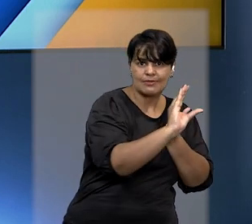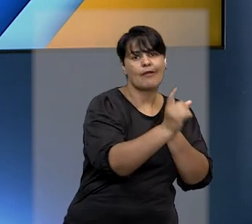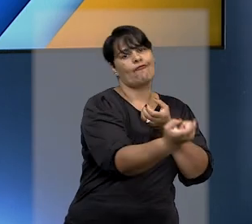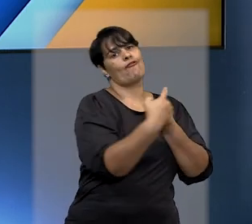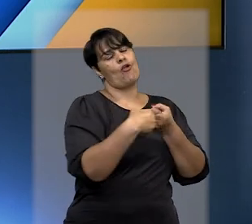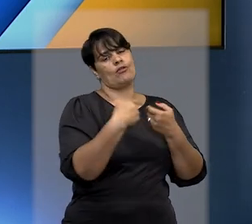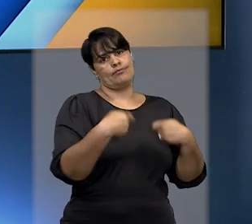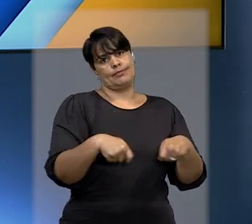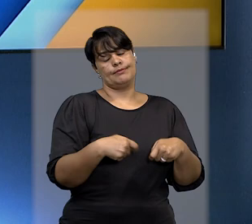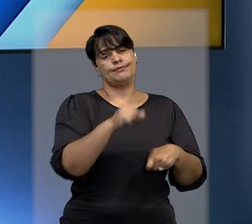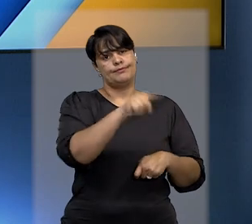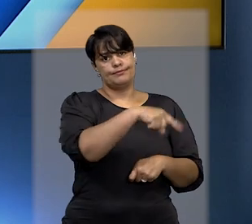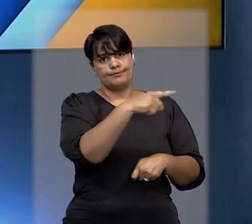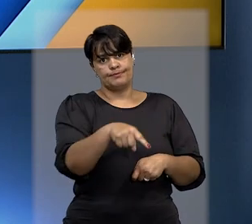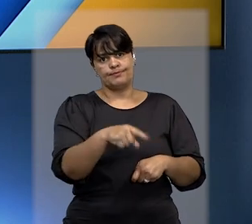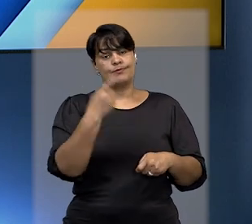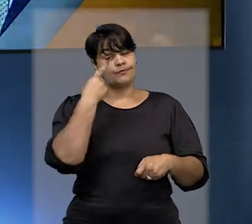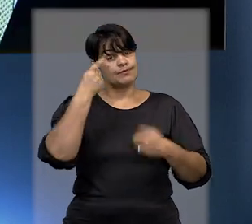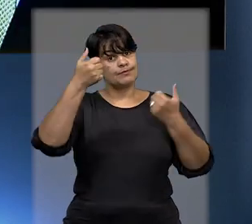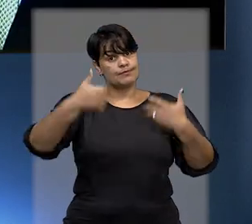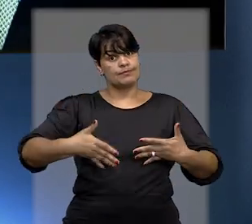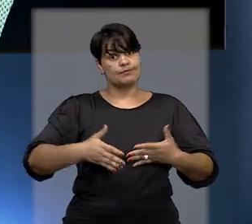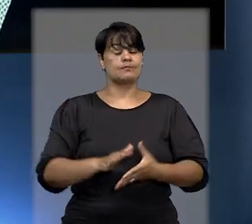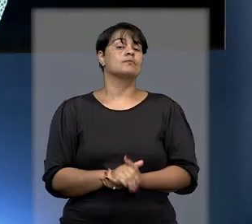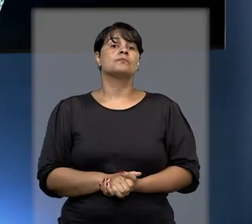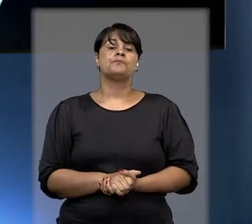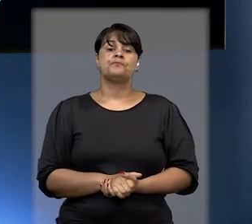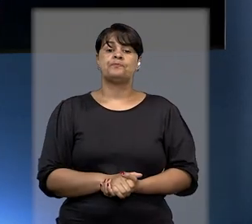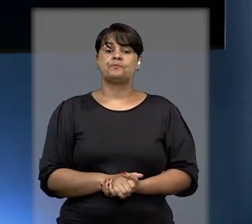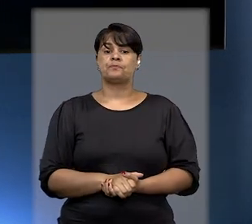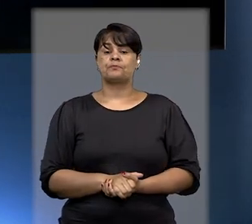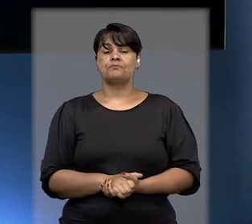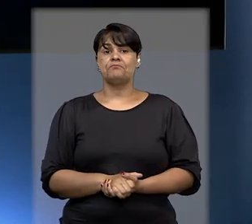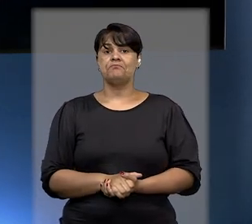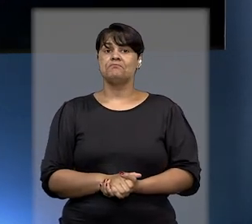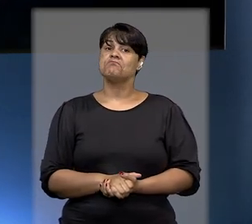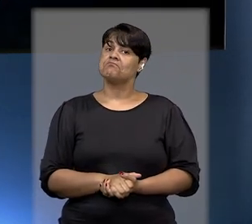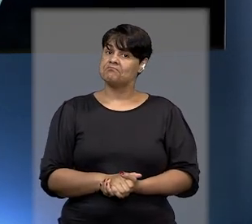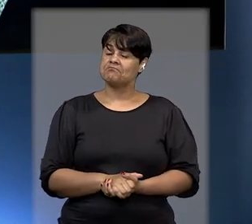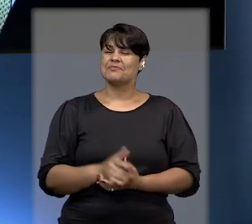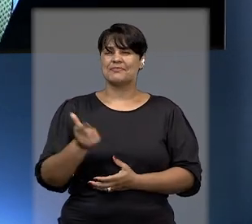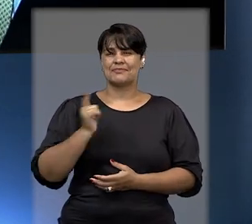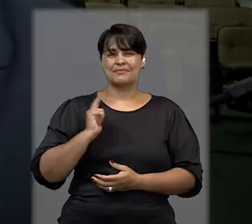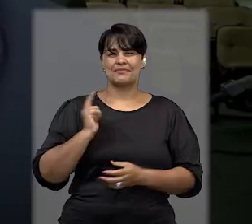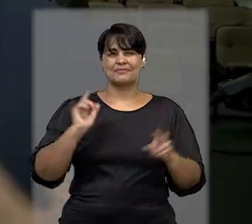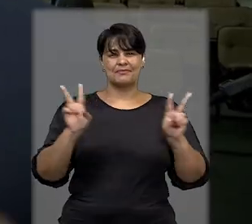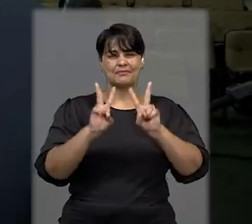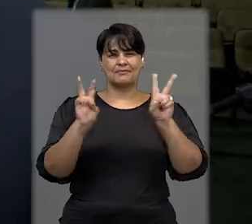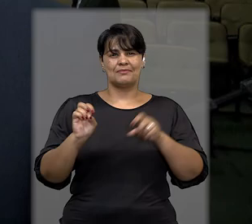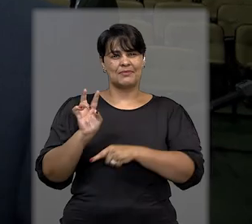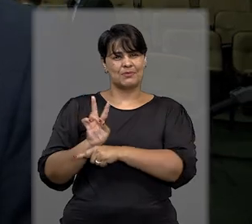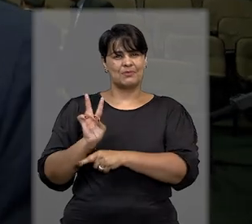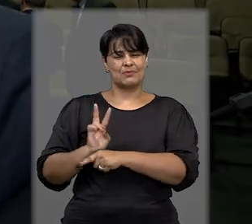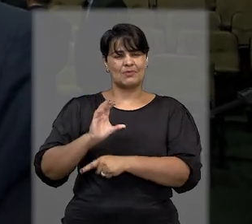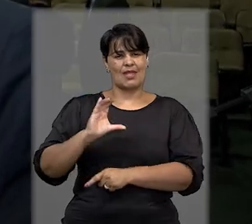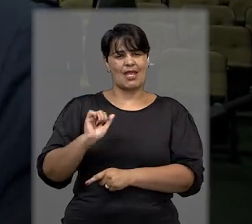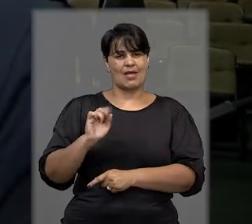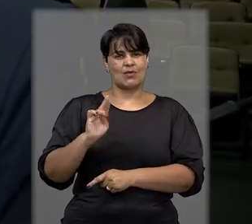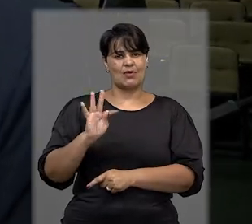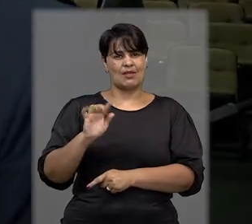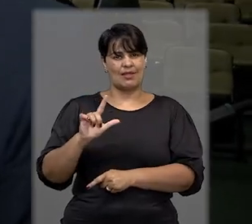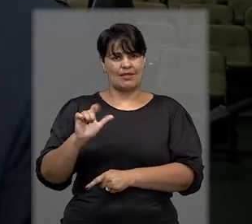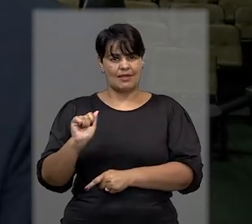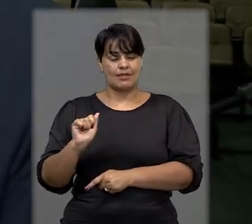com a repórter Marina Campos. Com base no poder geral de cautela, o vice-presidente do STJ, ministro Og